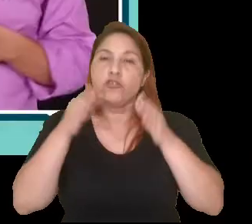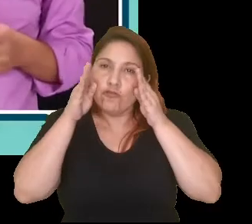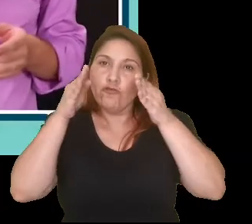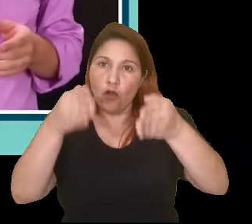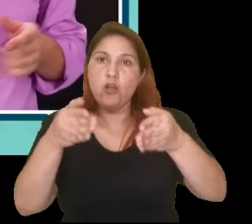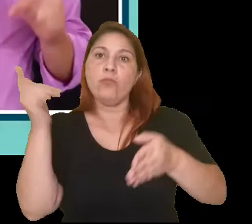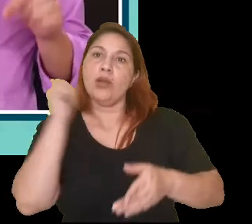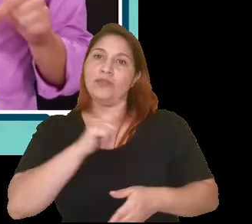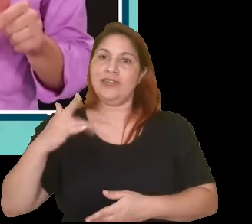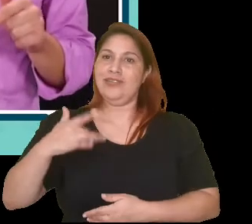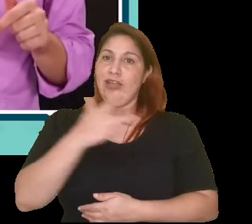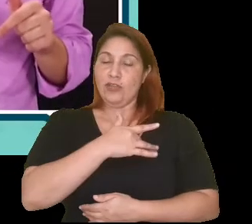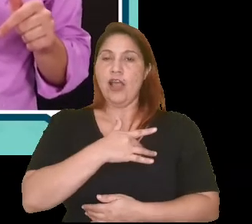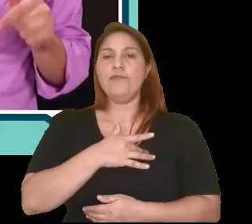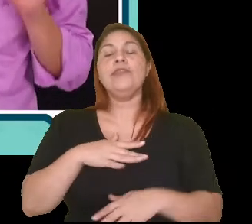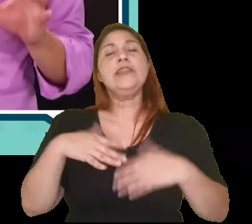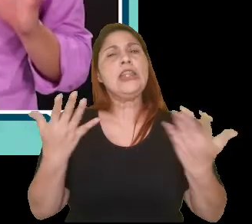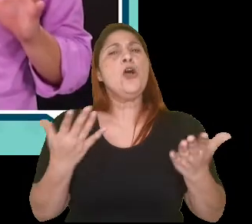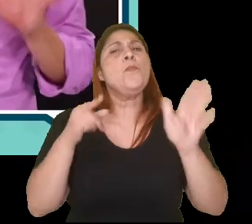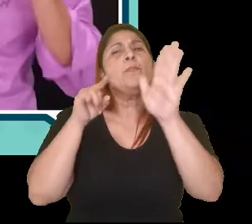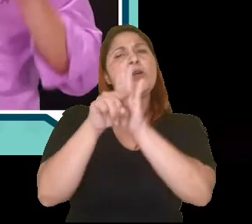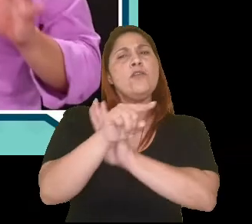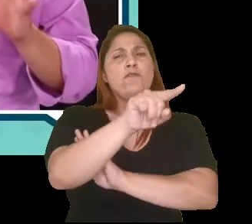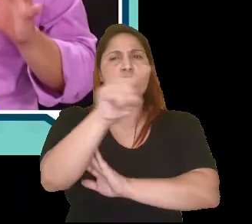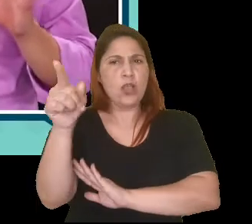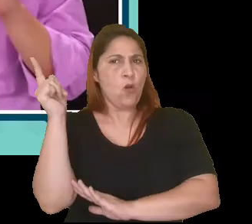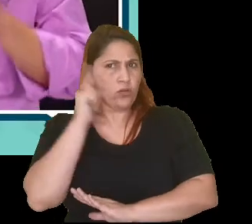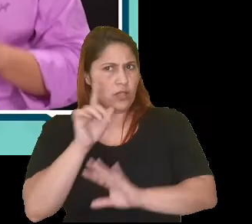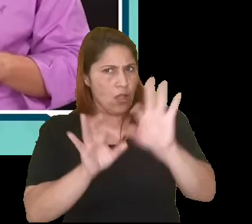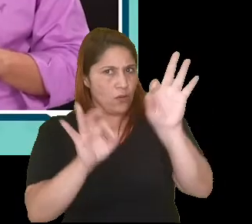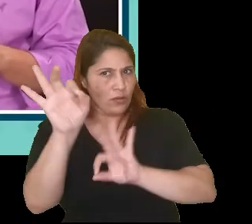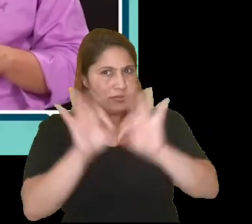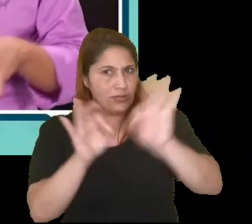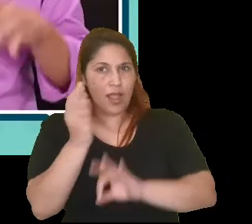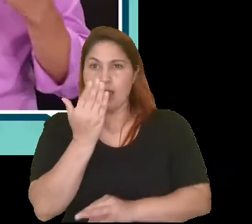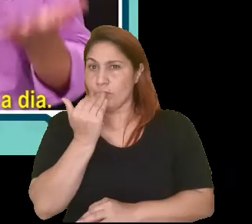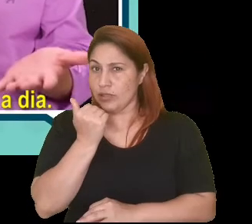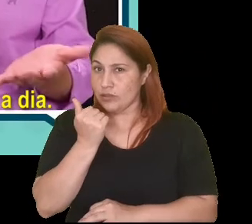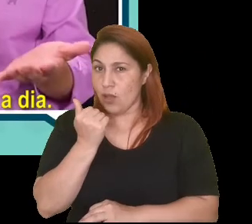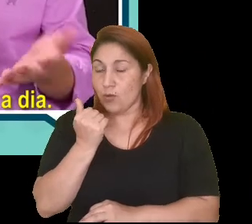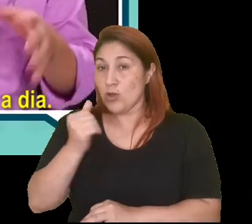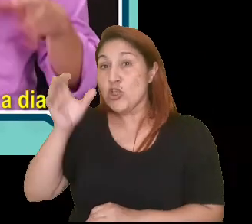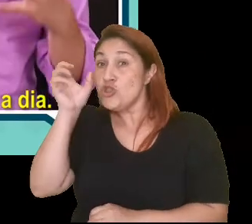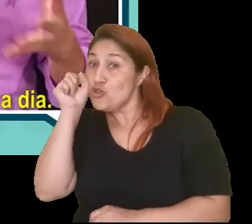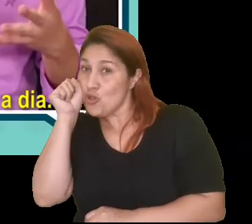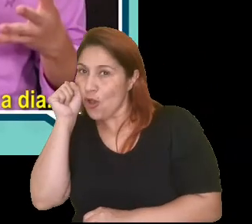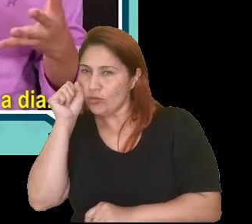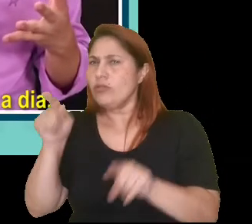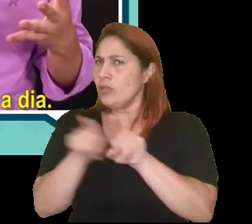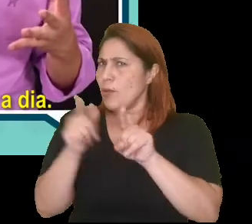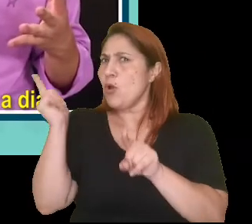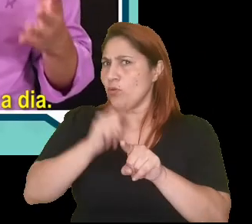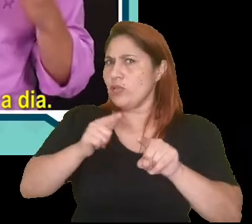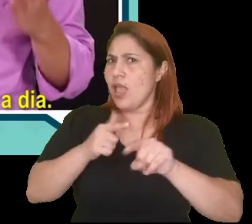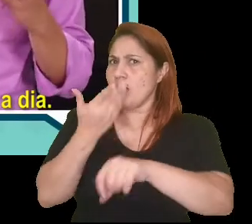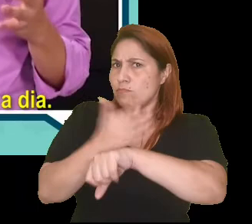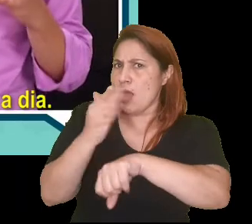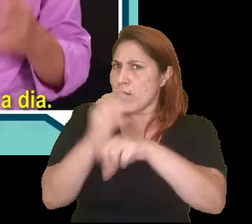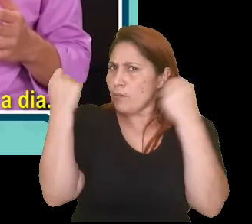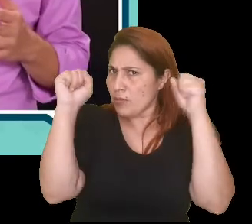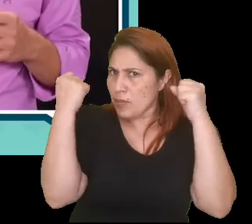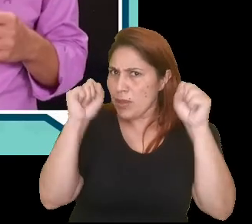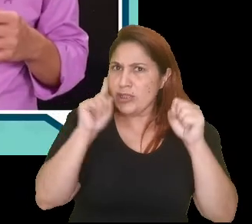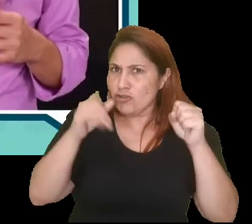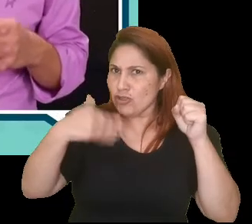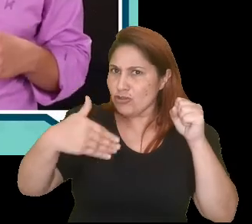saudável. Compartilhe com a gente aqui nos comentários como você faz para organizar a sua alimentação, o seu sono e a prática de atividades físicas no seu